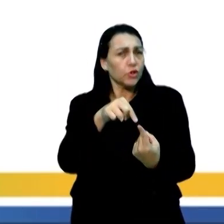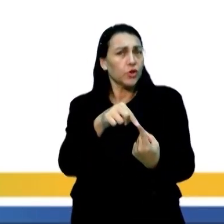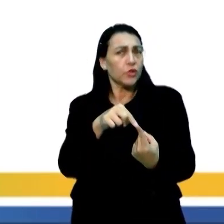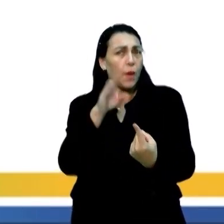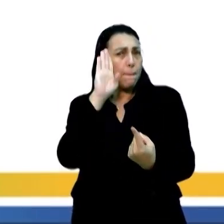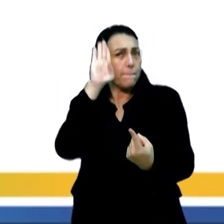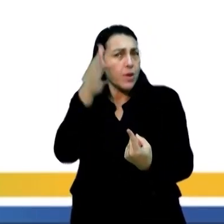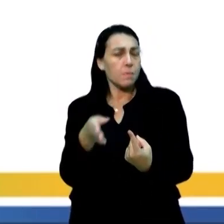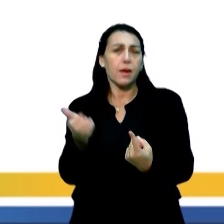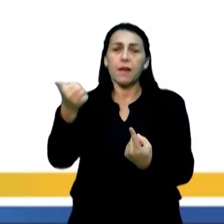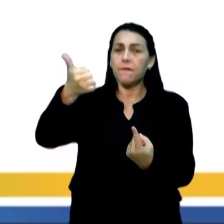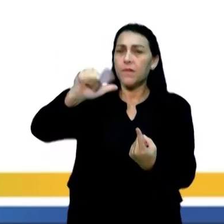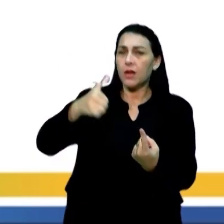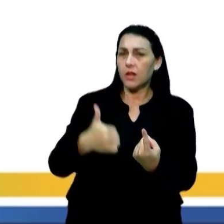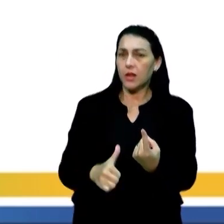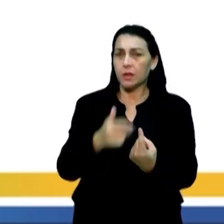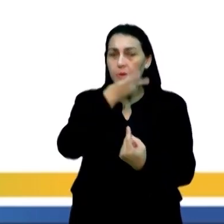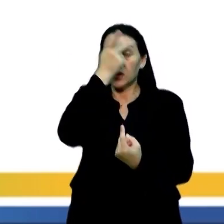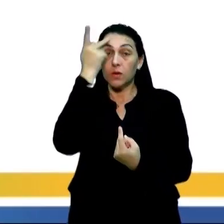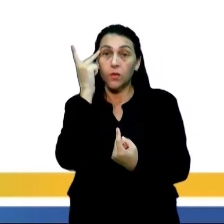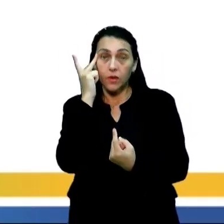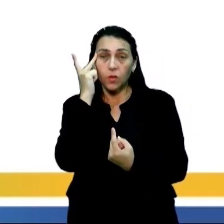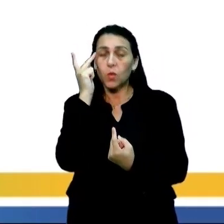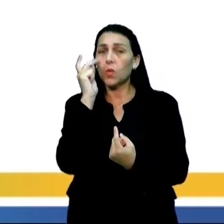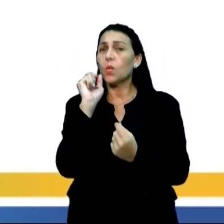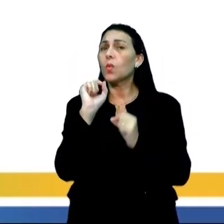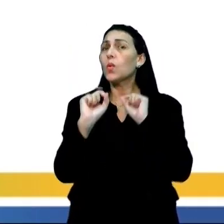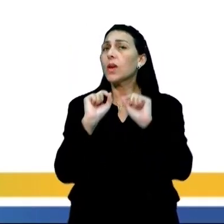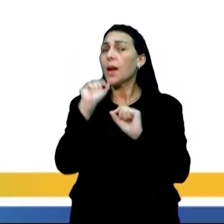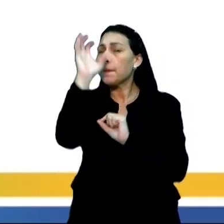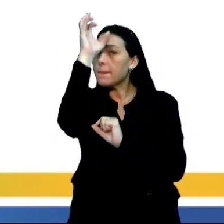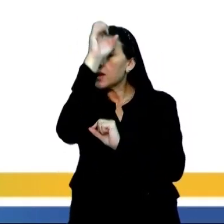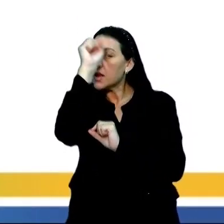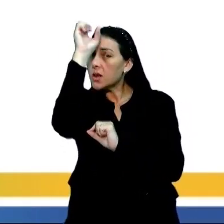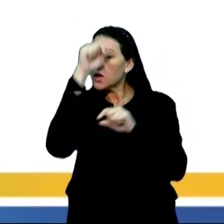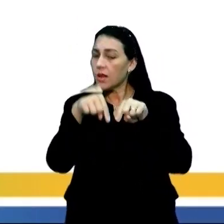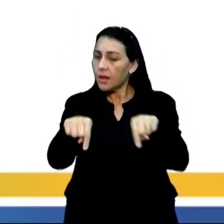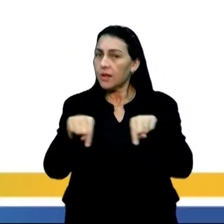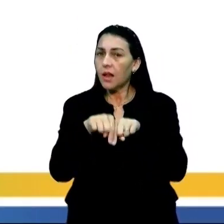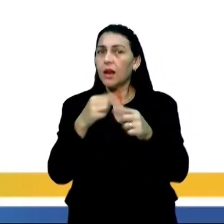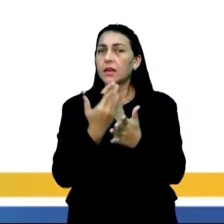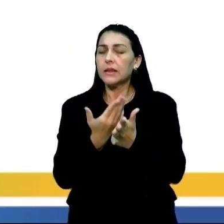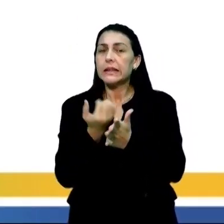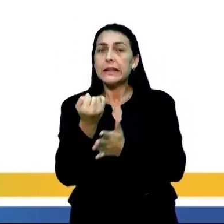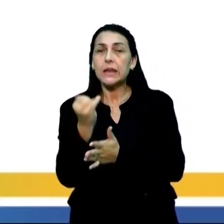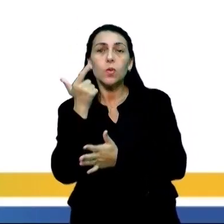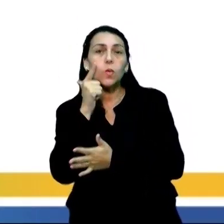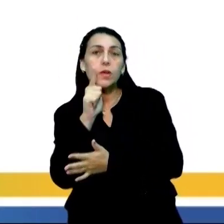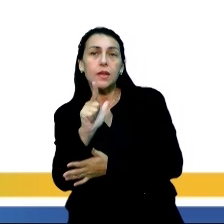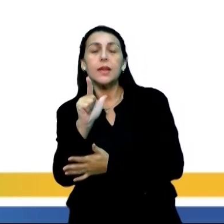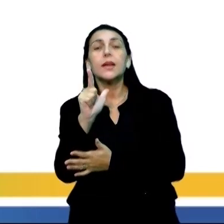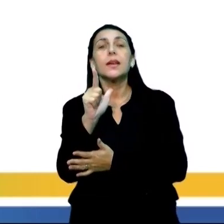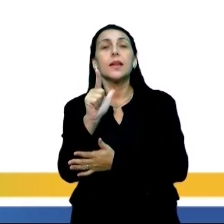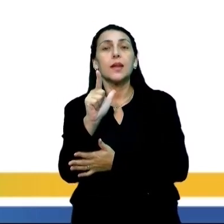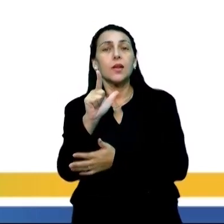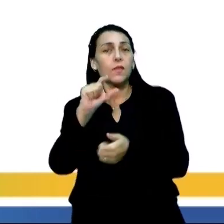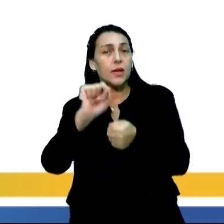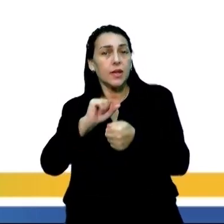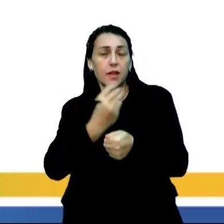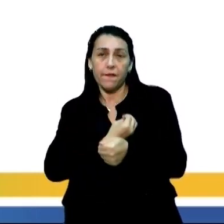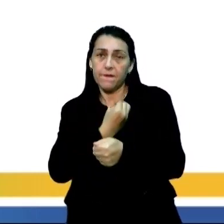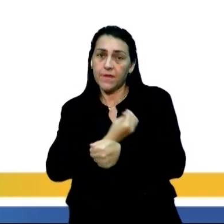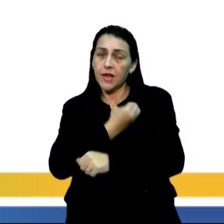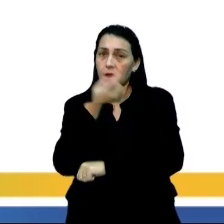o objetivo era avaliar as pessoas. Ou seja, o que elas aprendiam em sala, se elas conseguiam aplicar na vida